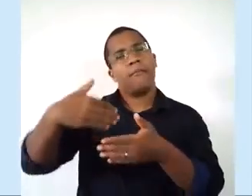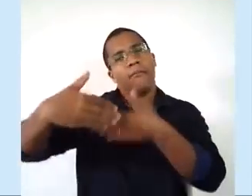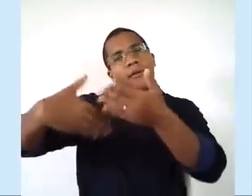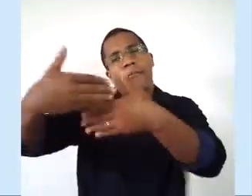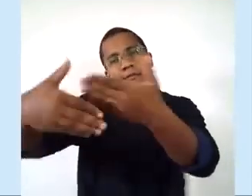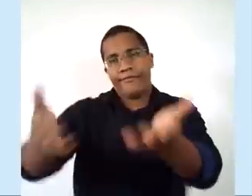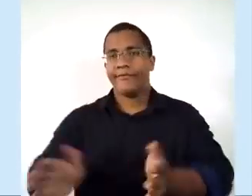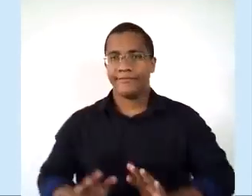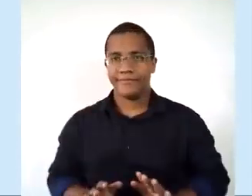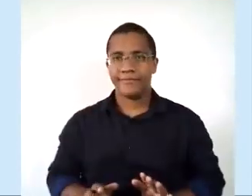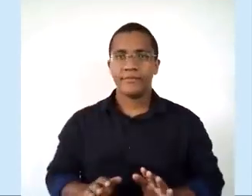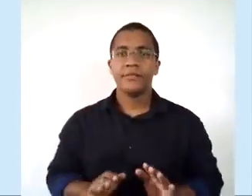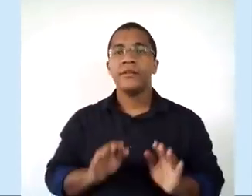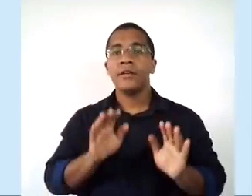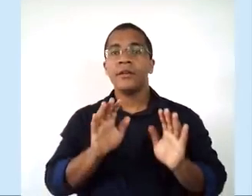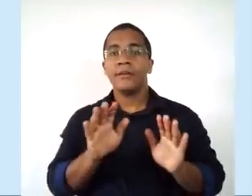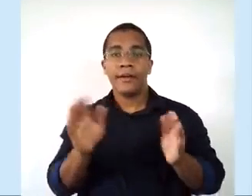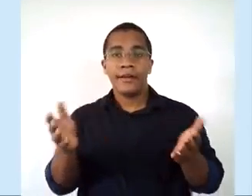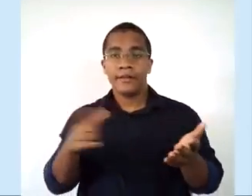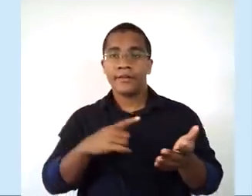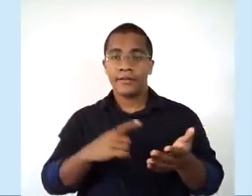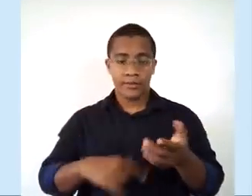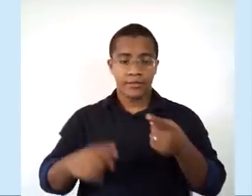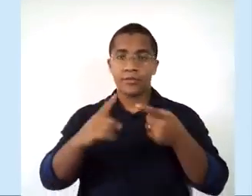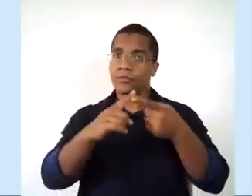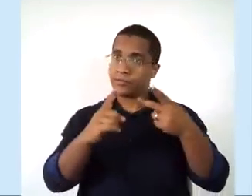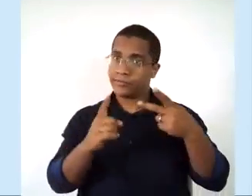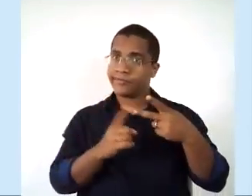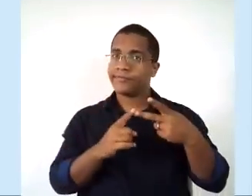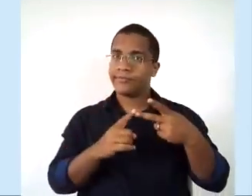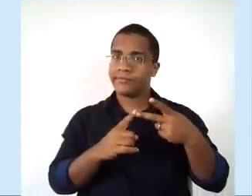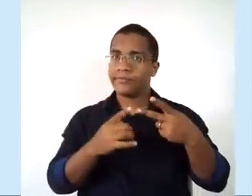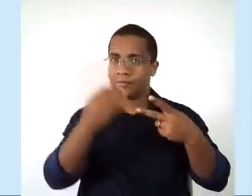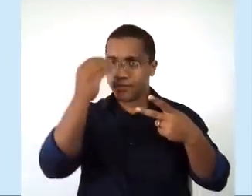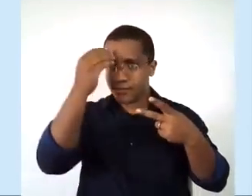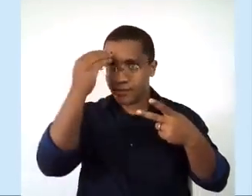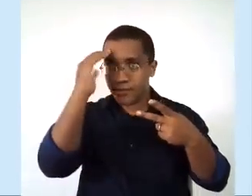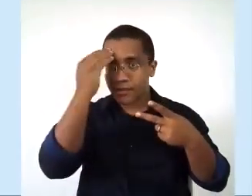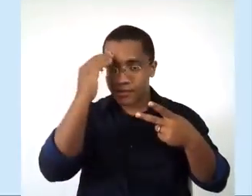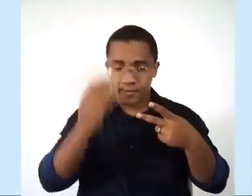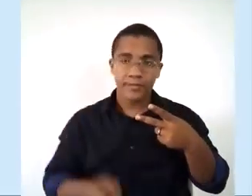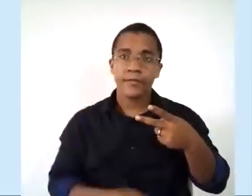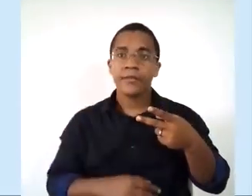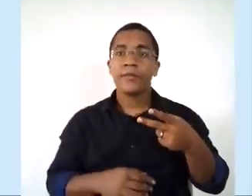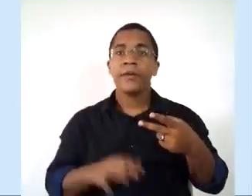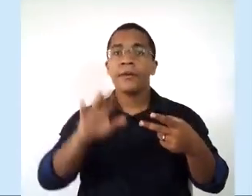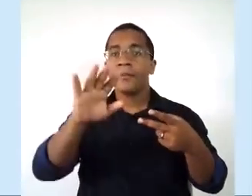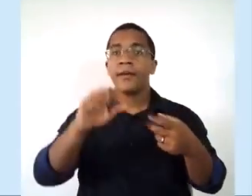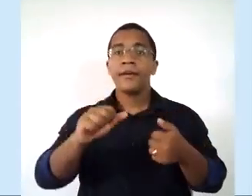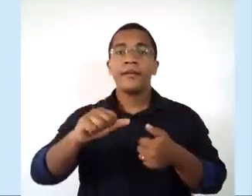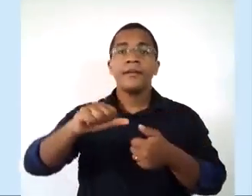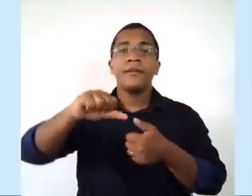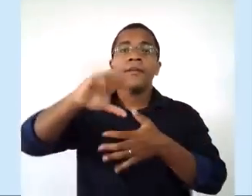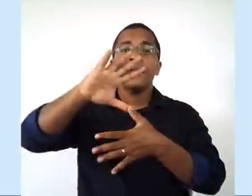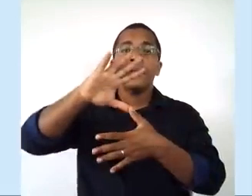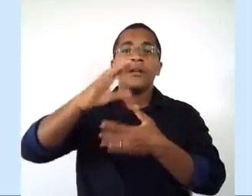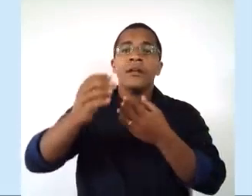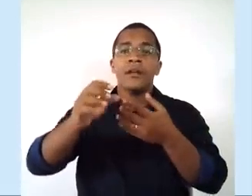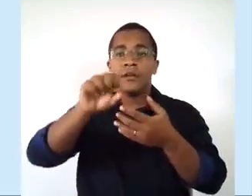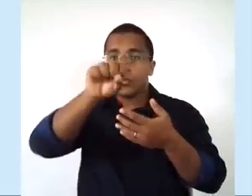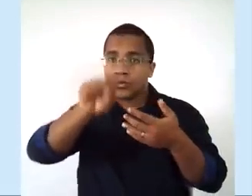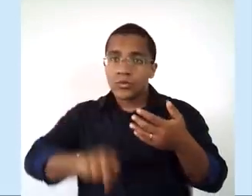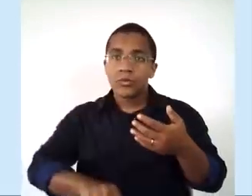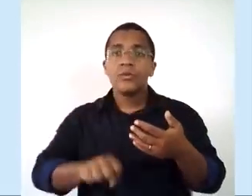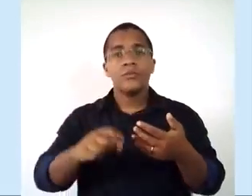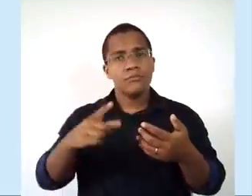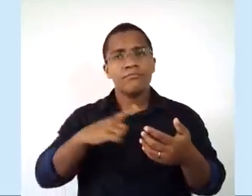categorias de colonização que ocorreram aqui nas Américas. Então, gente, nesse processo de ocupação do território americano, na porção mais ao